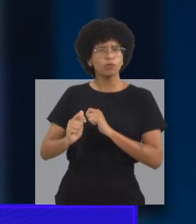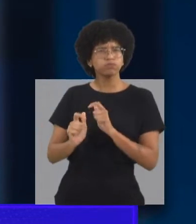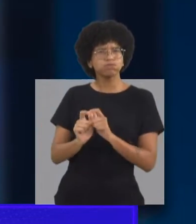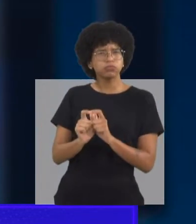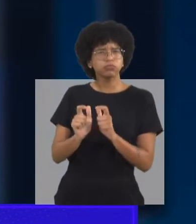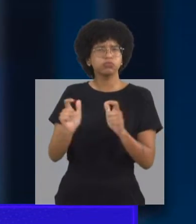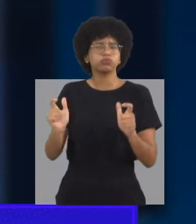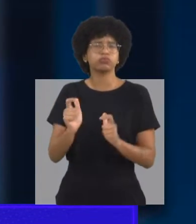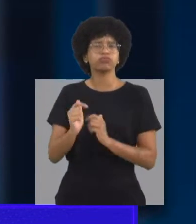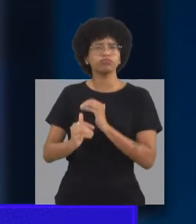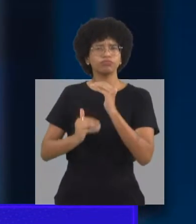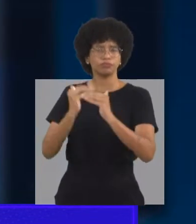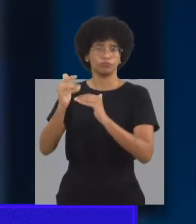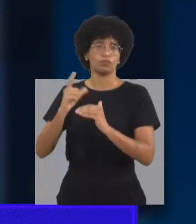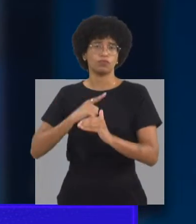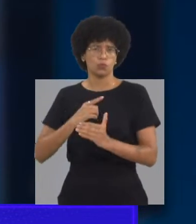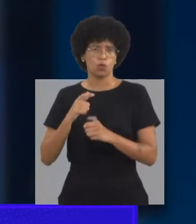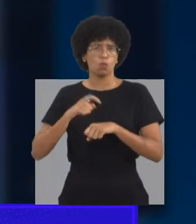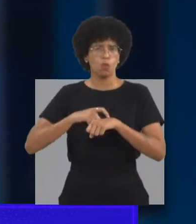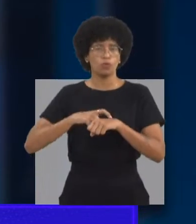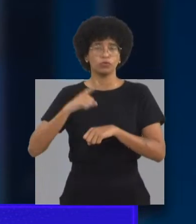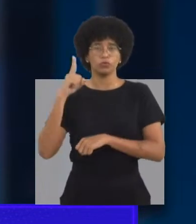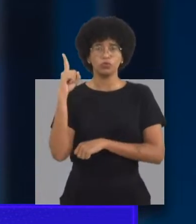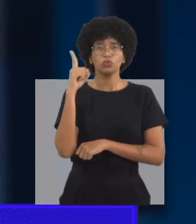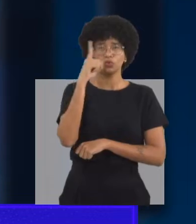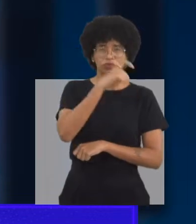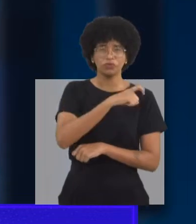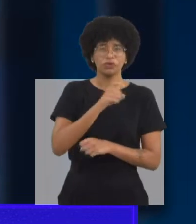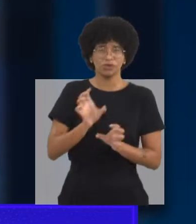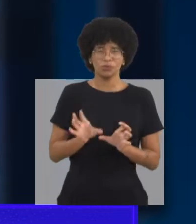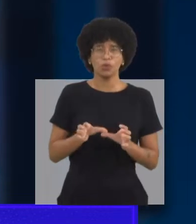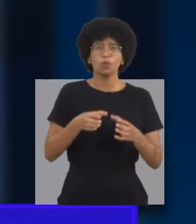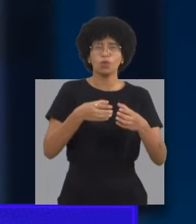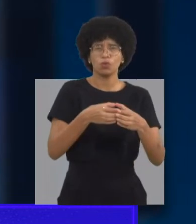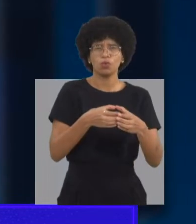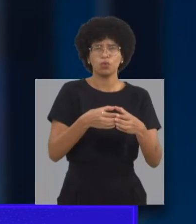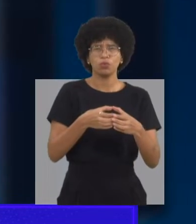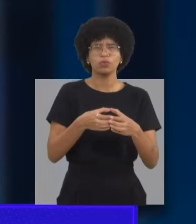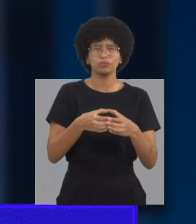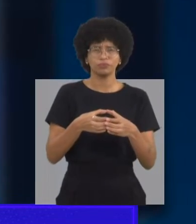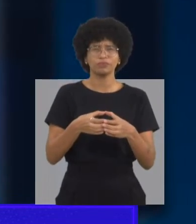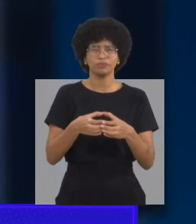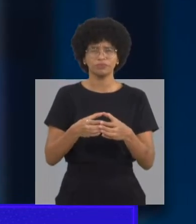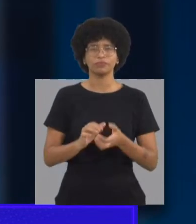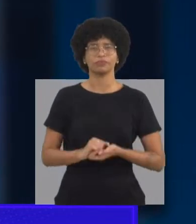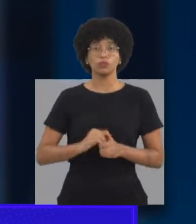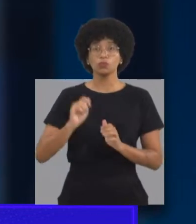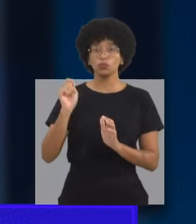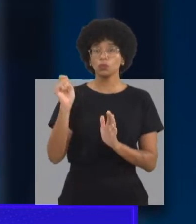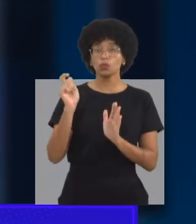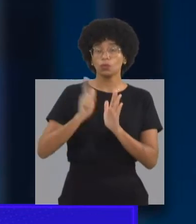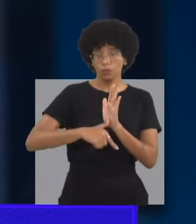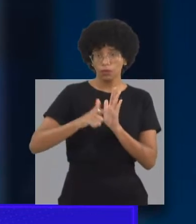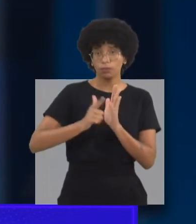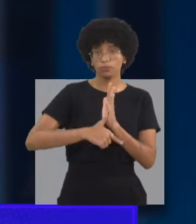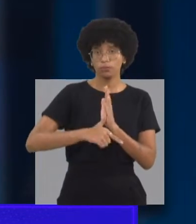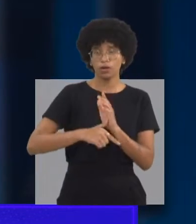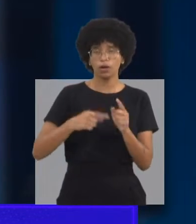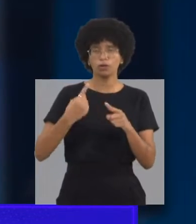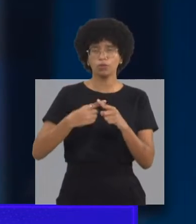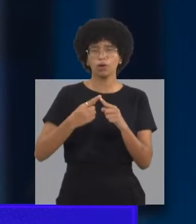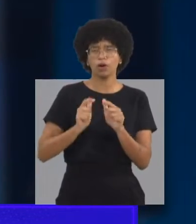expansão. Foi uma situação difícil para todo mundo, para a equipe, não só as famílias. Samara?